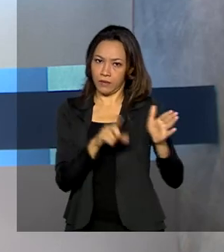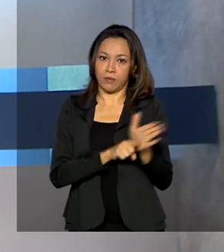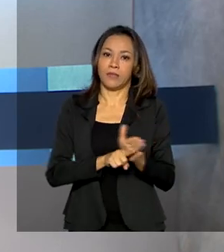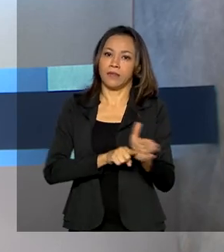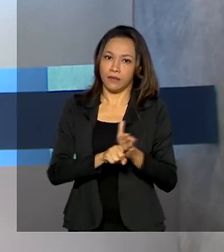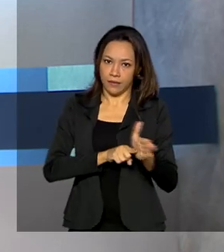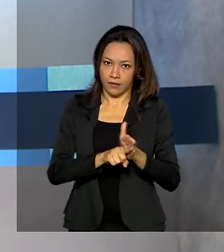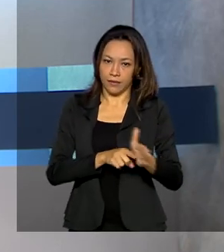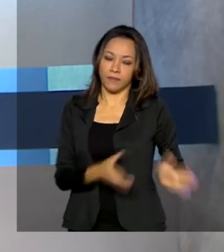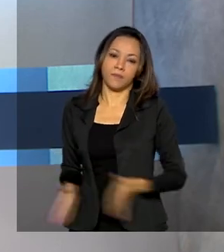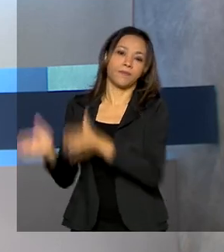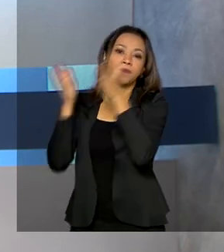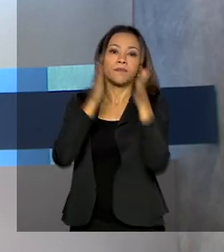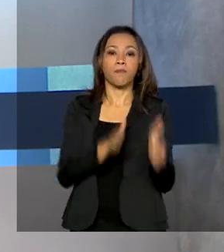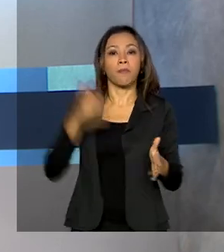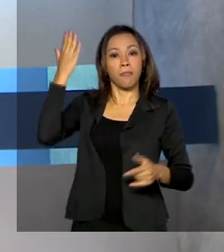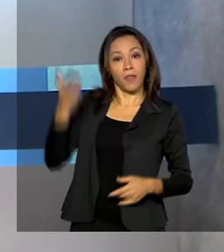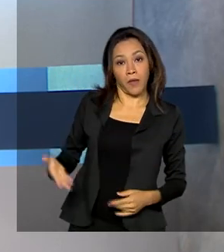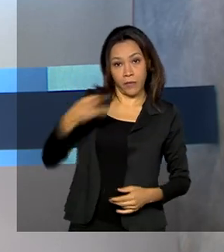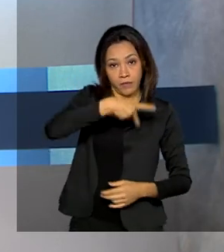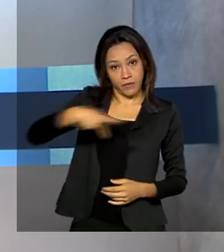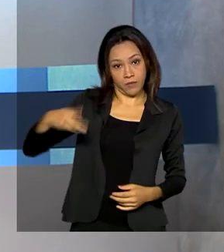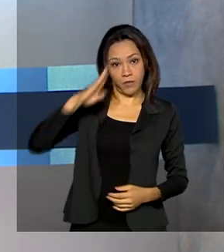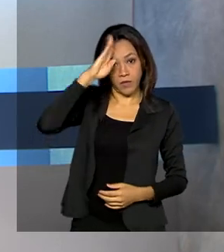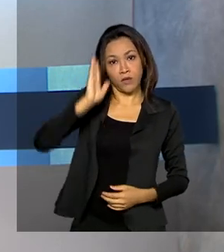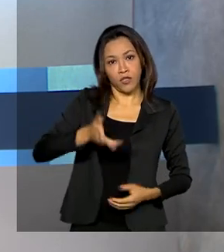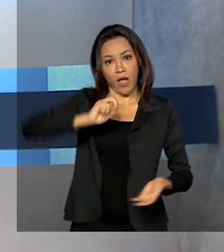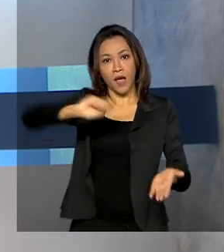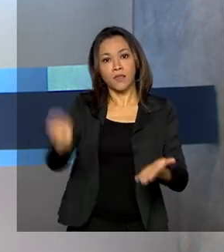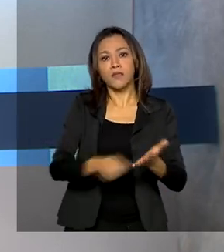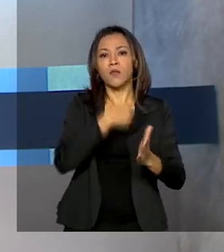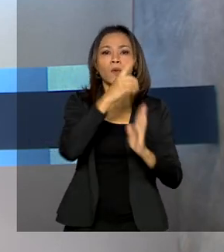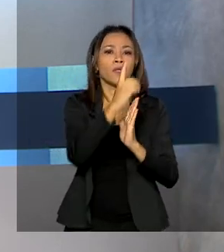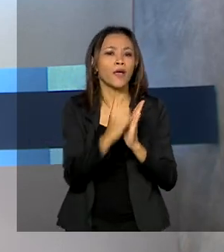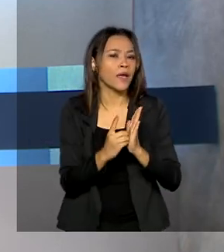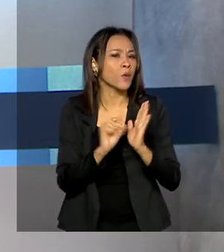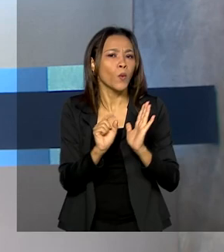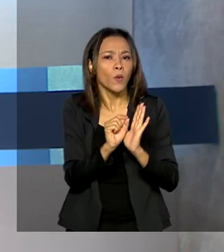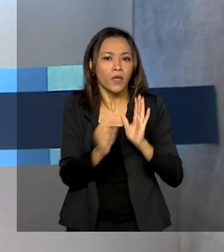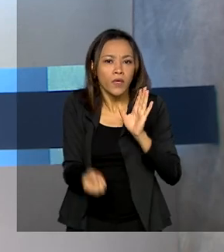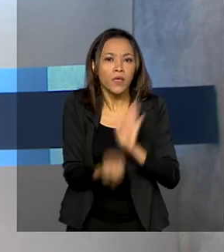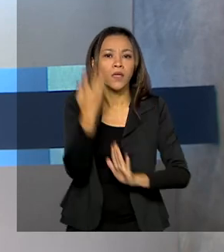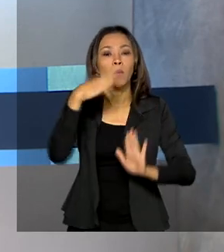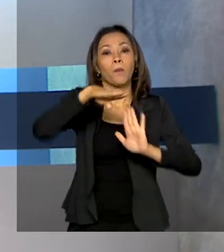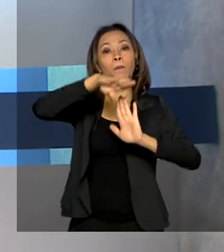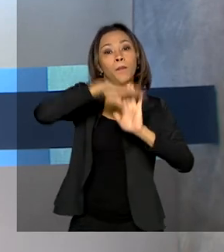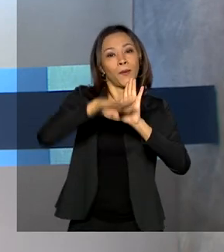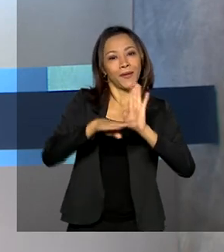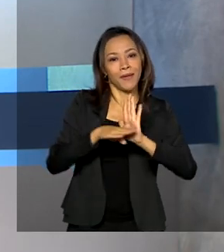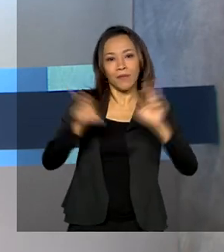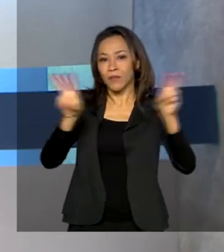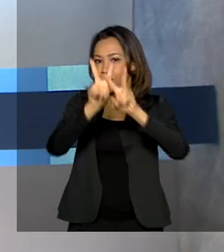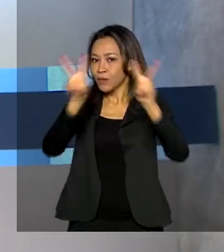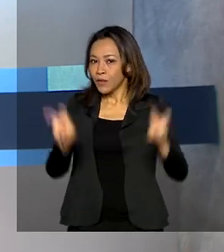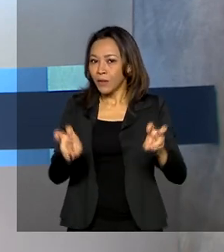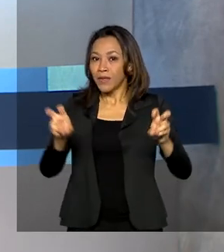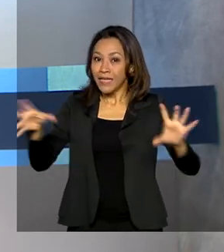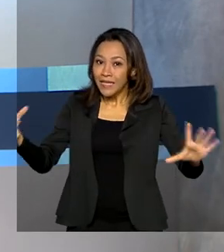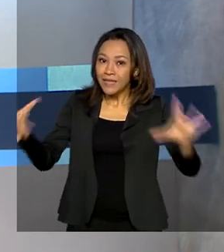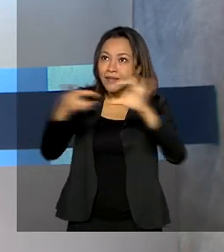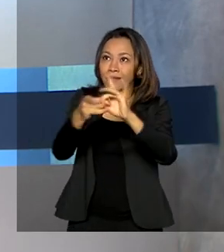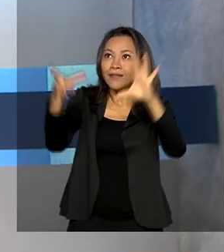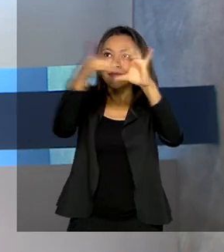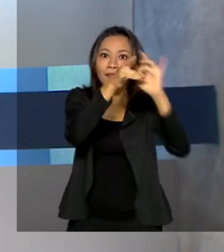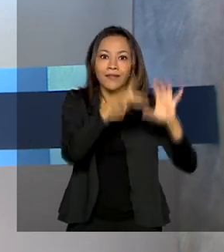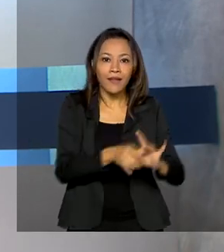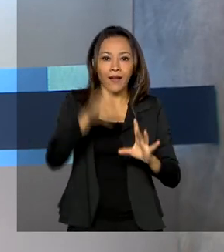O presidente Jair Bolsonaro assinou um decreto que cria o programa Integra Brasil. A meta é promover o esporte como